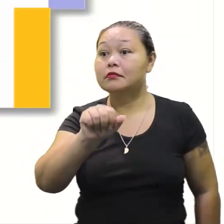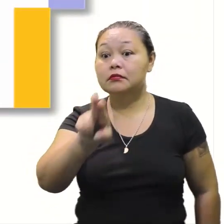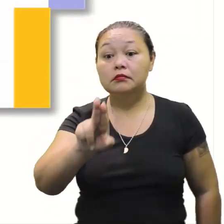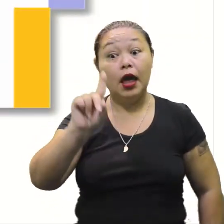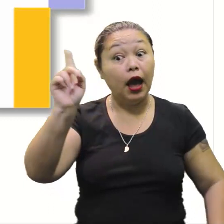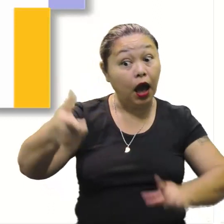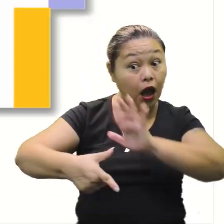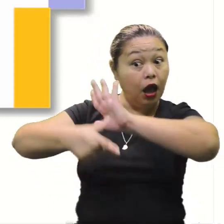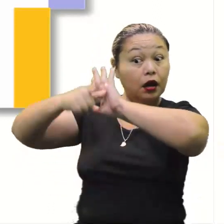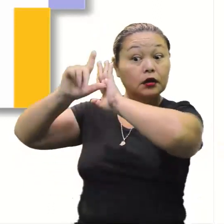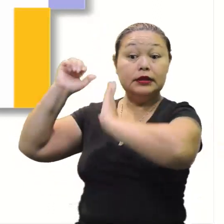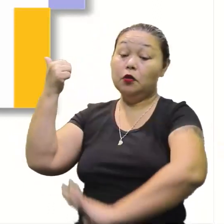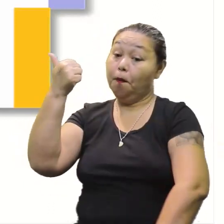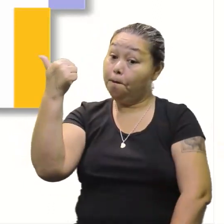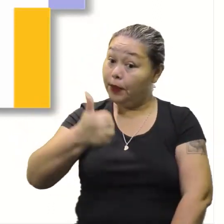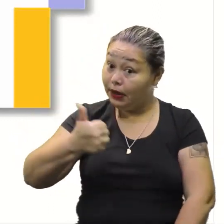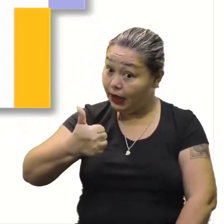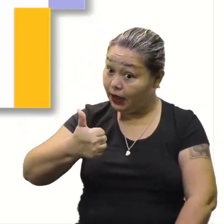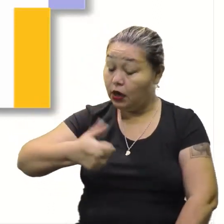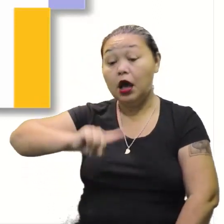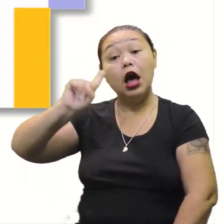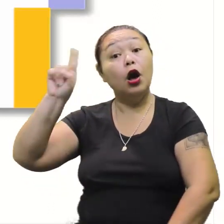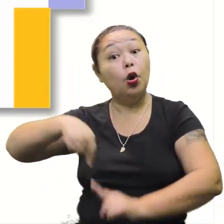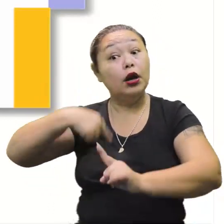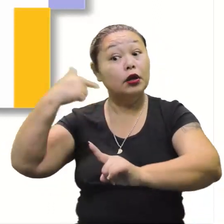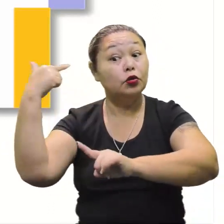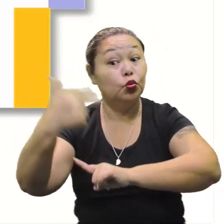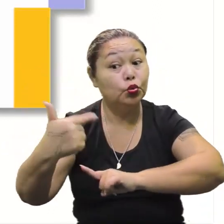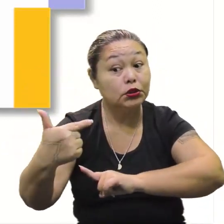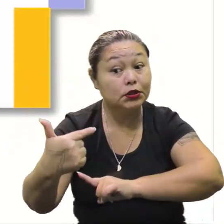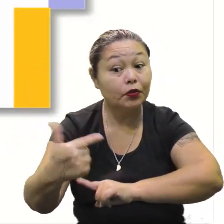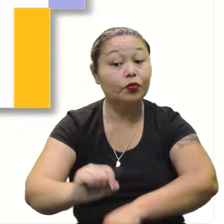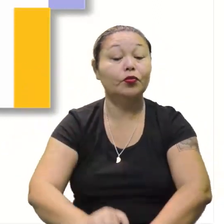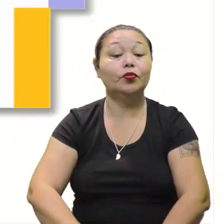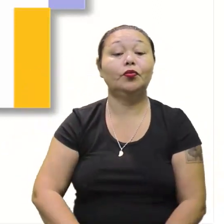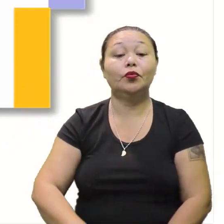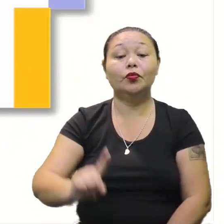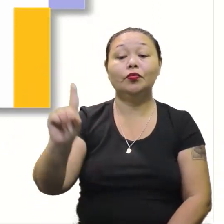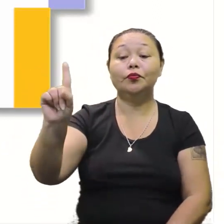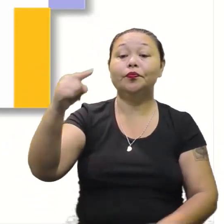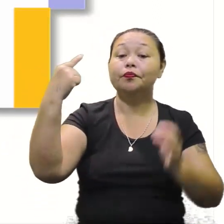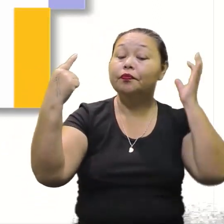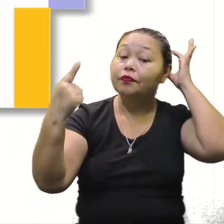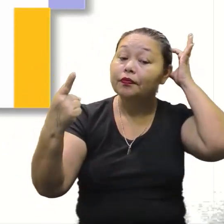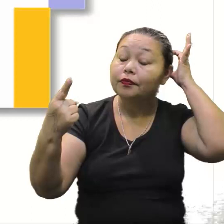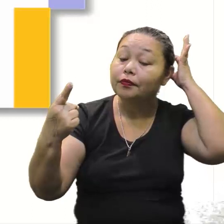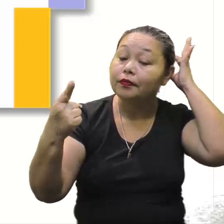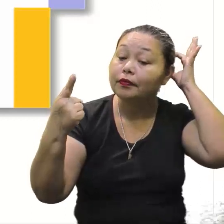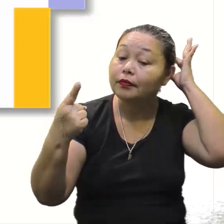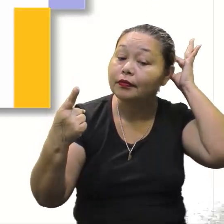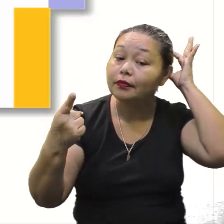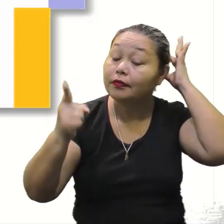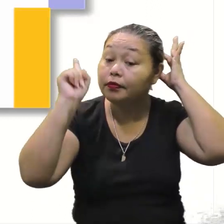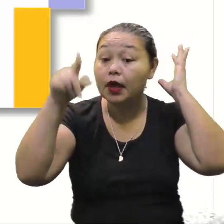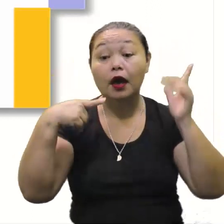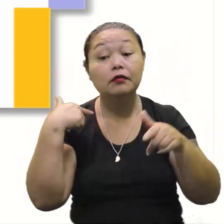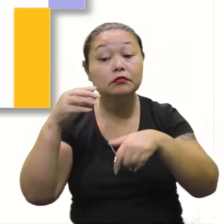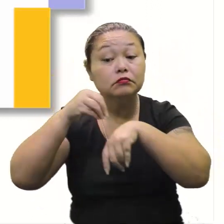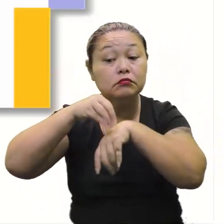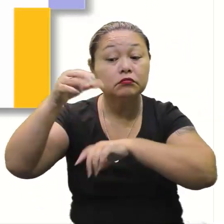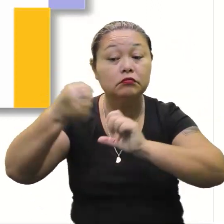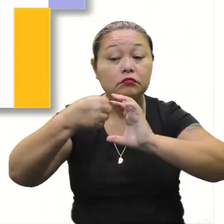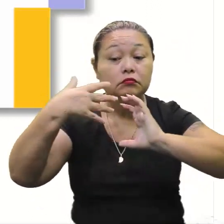primeiro grau, mas agora a equação é do segundo. Vamos ver. E nesta aula vamos trabalhar as características